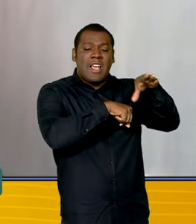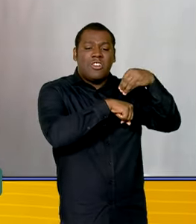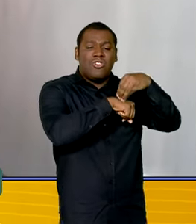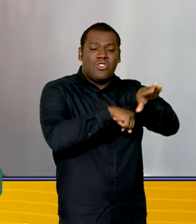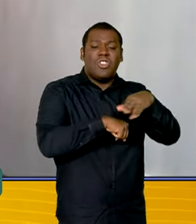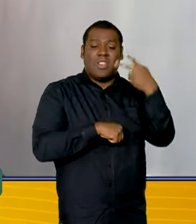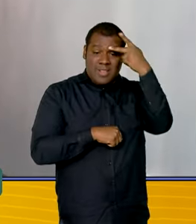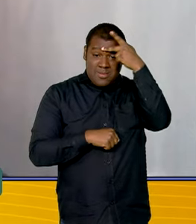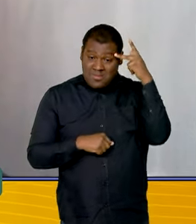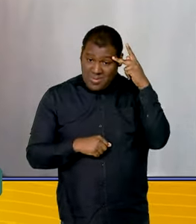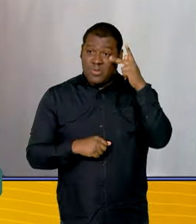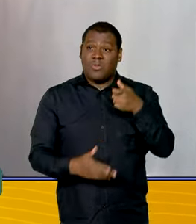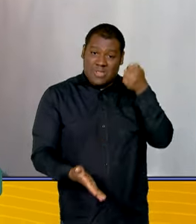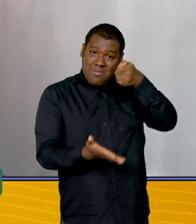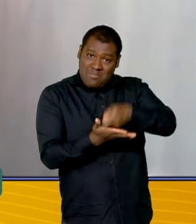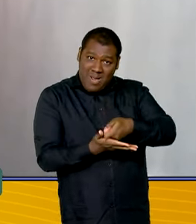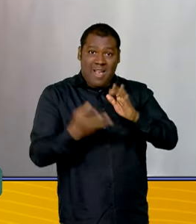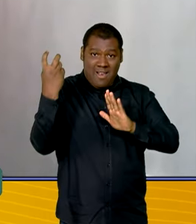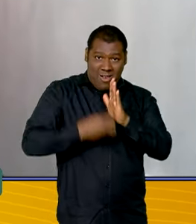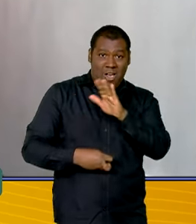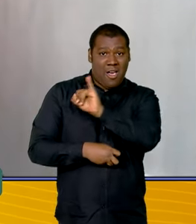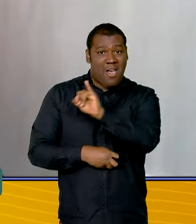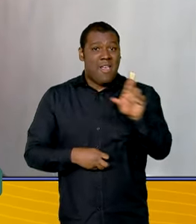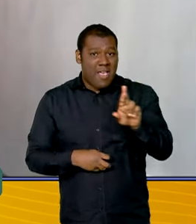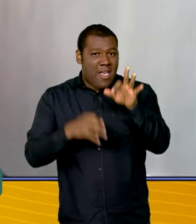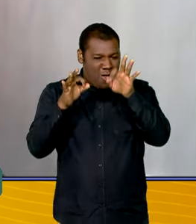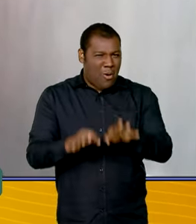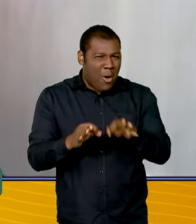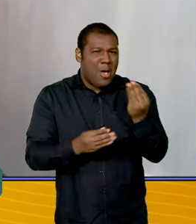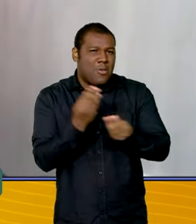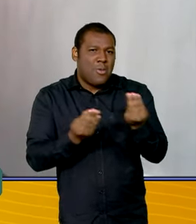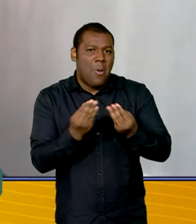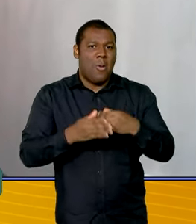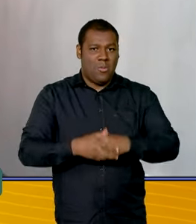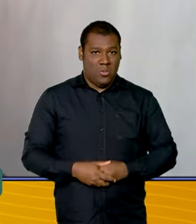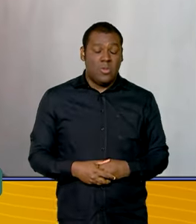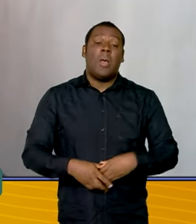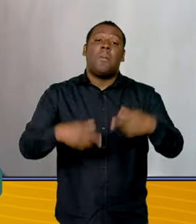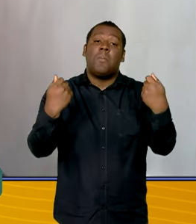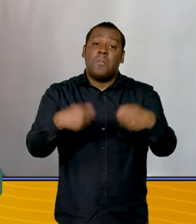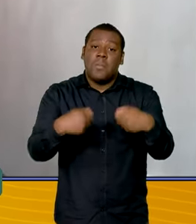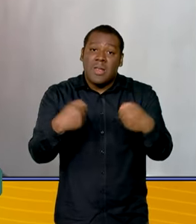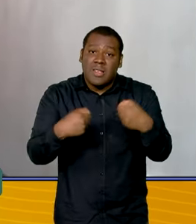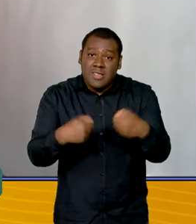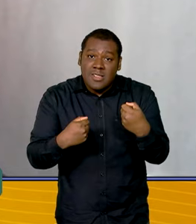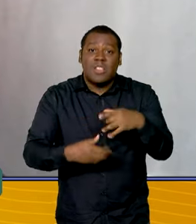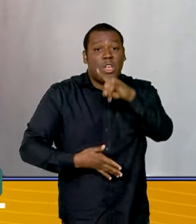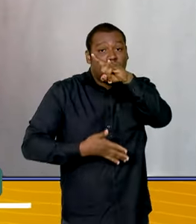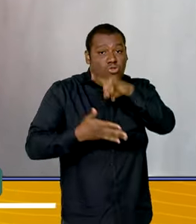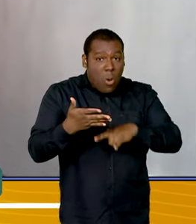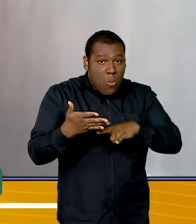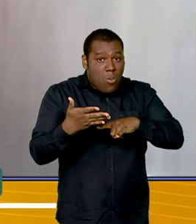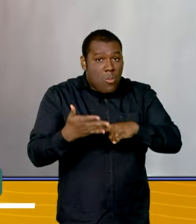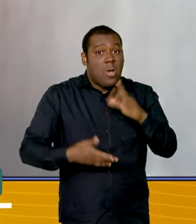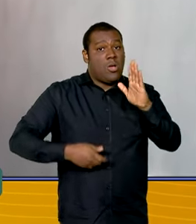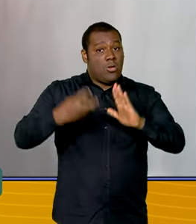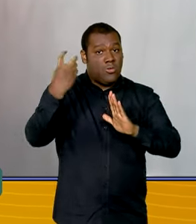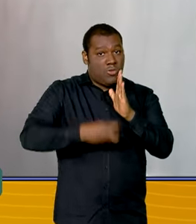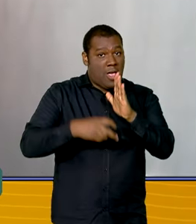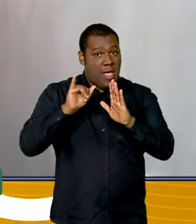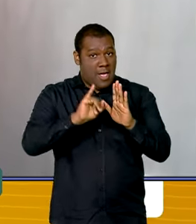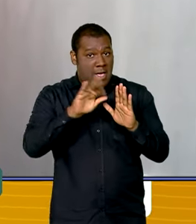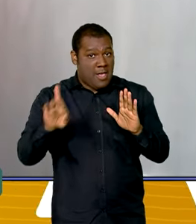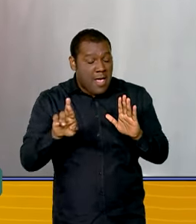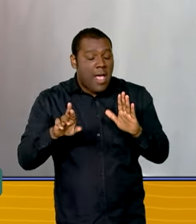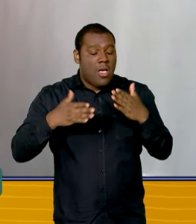uma dica que a gente sempre insiste, preencher a declaração com calma. A gente descobre que a maioria dos problemas da